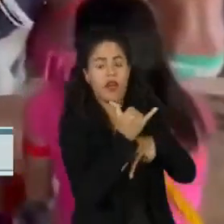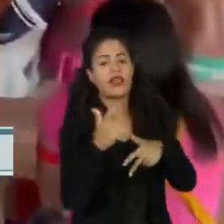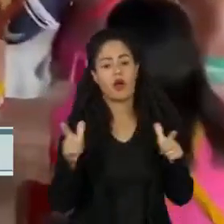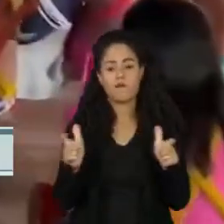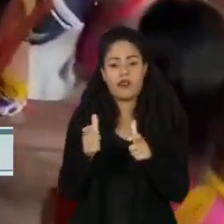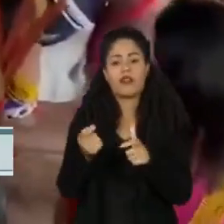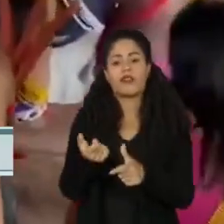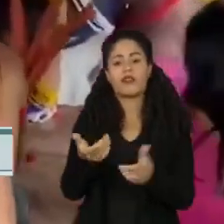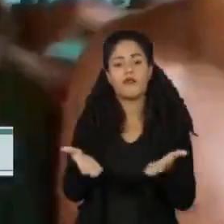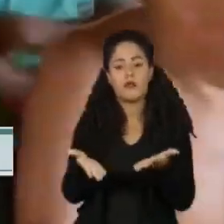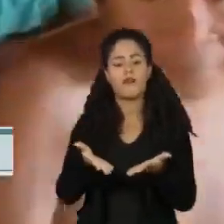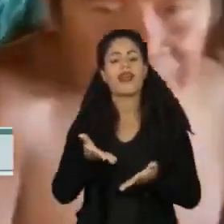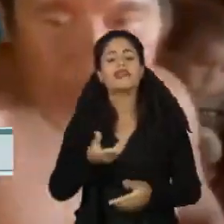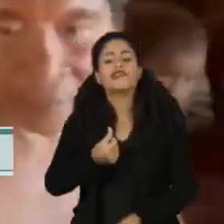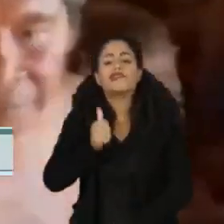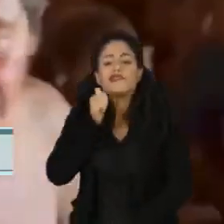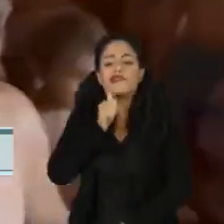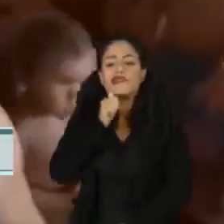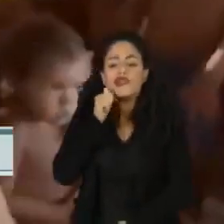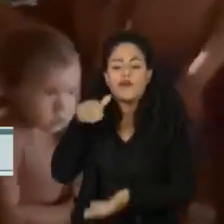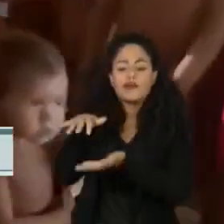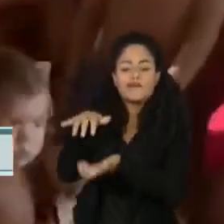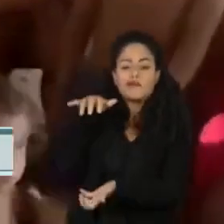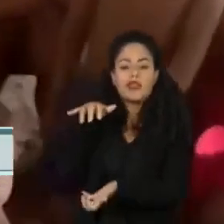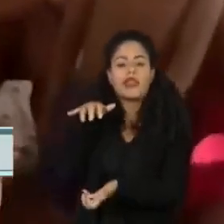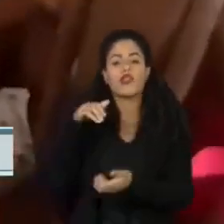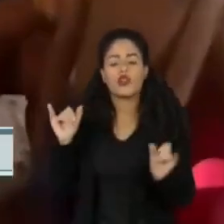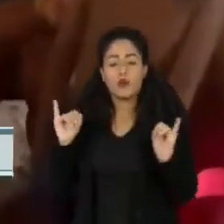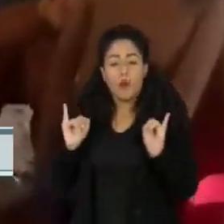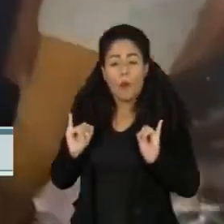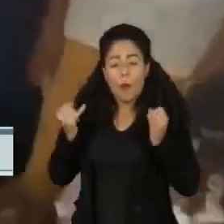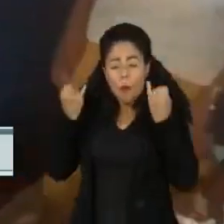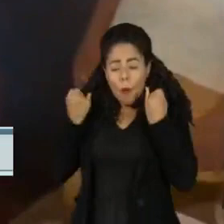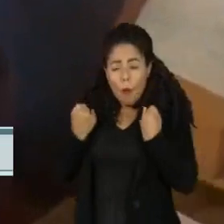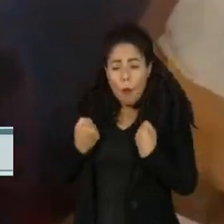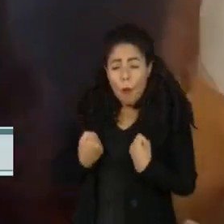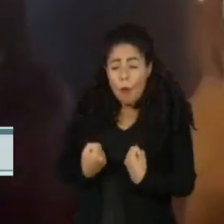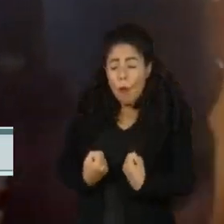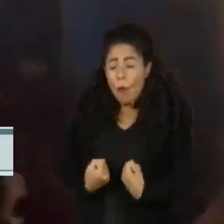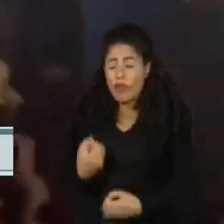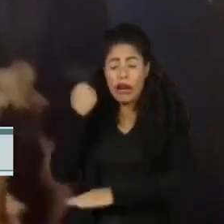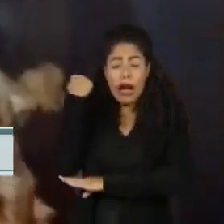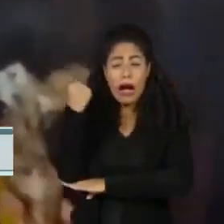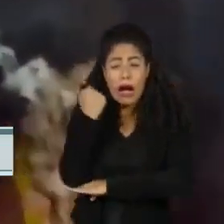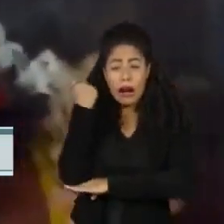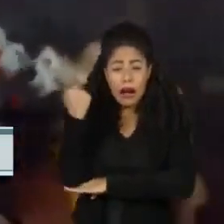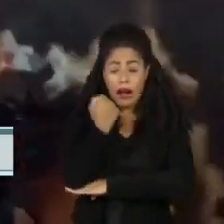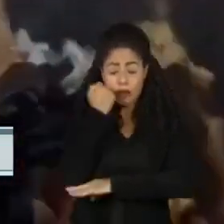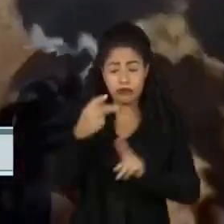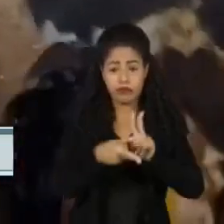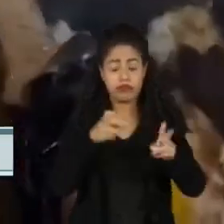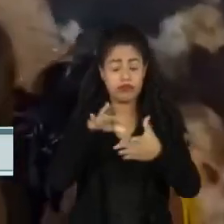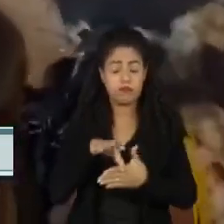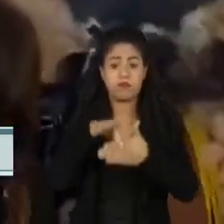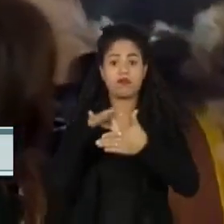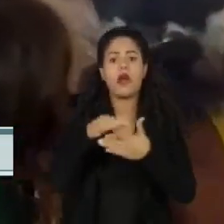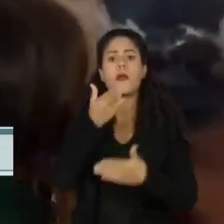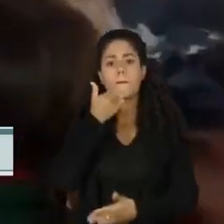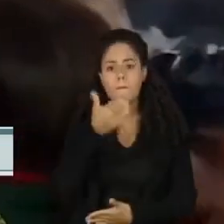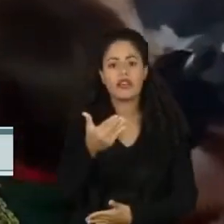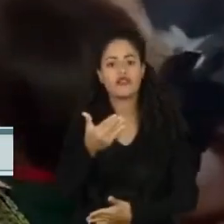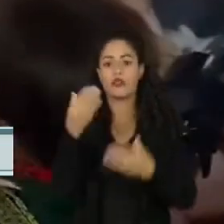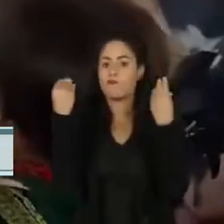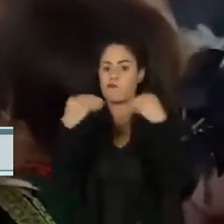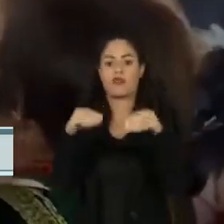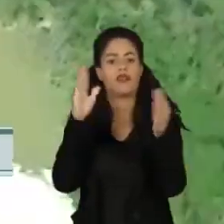uma idosa Yanomami morreu em decorrência de um quadro grave de desnutrição. Líderes indígenas pediram que a imagem dela não